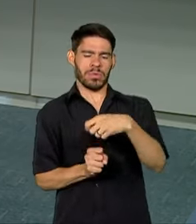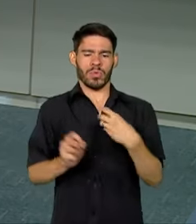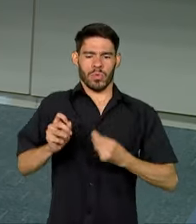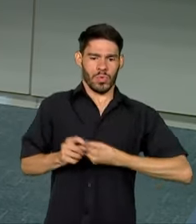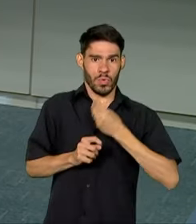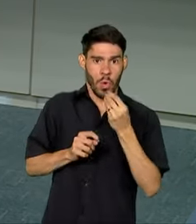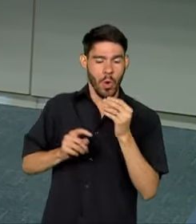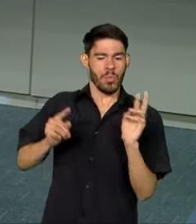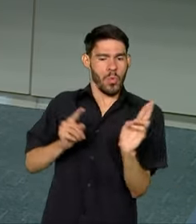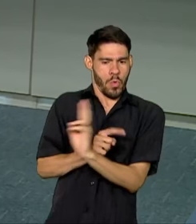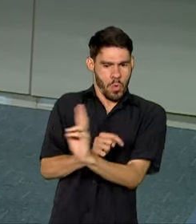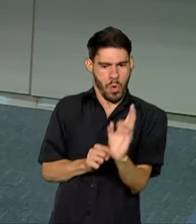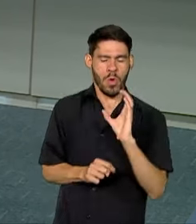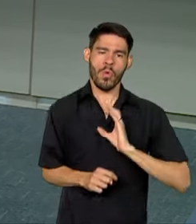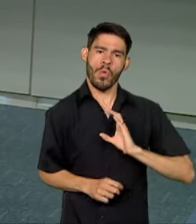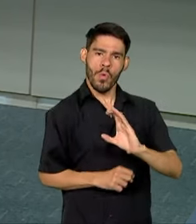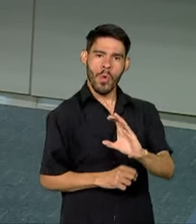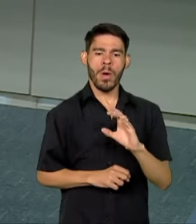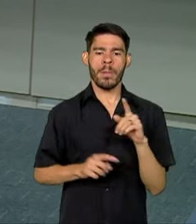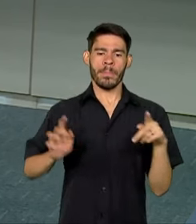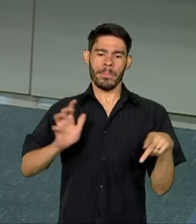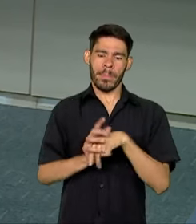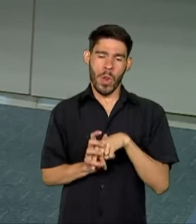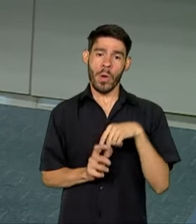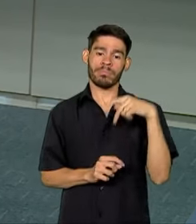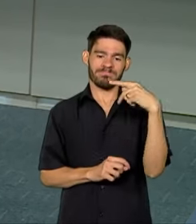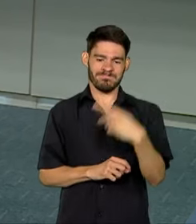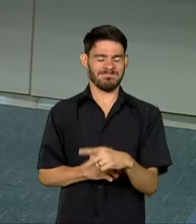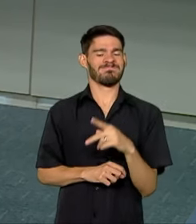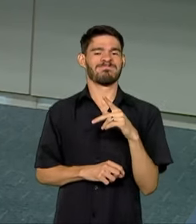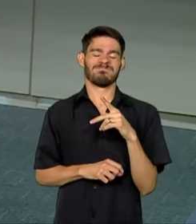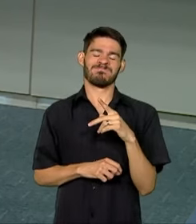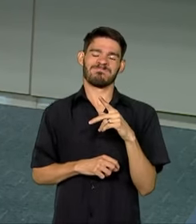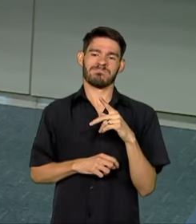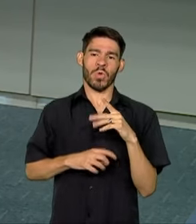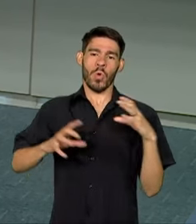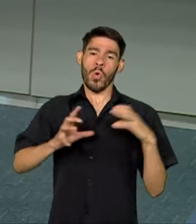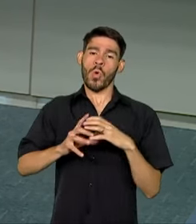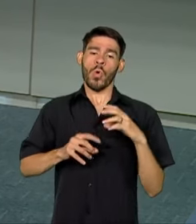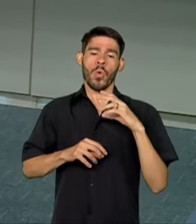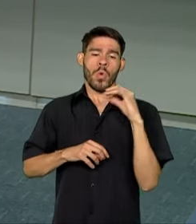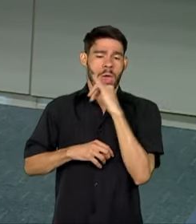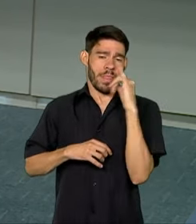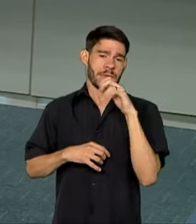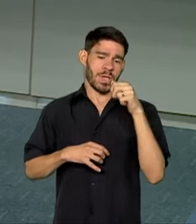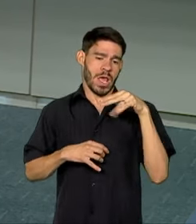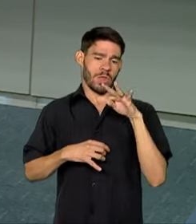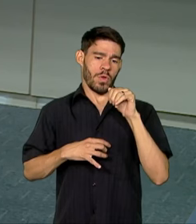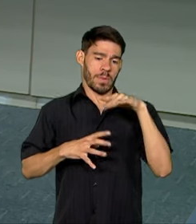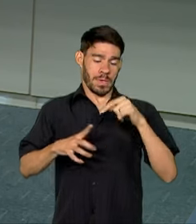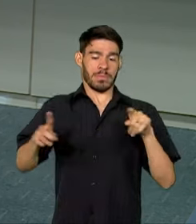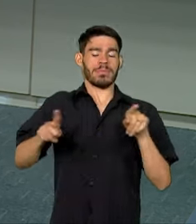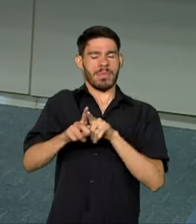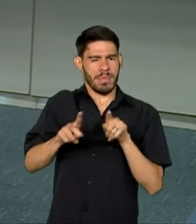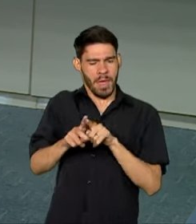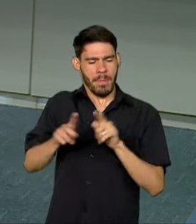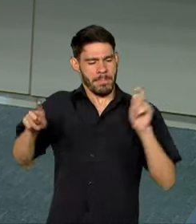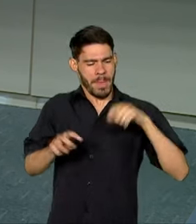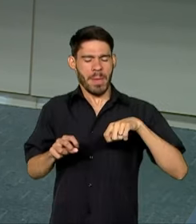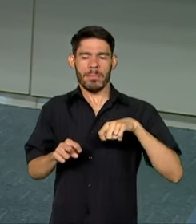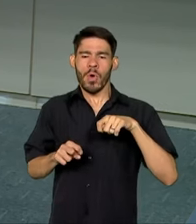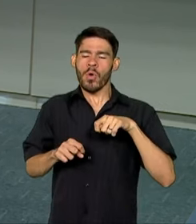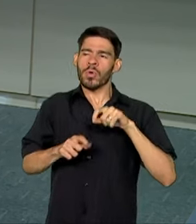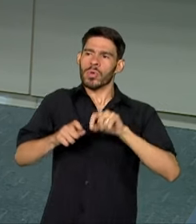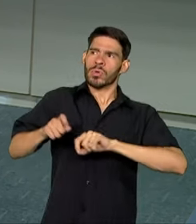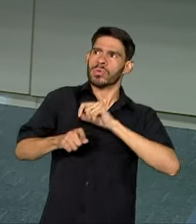meio de uma rede coordenada pela Agência Internacional de Energia Atômica. Também desta sala, é possível realizar